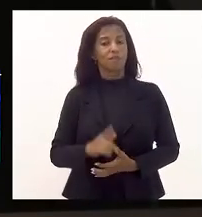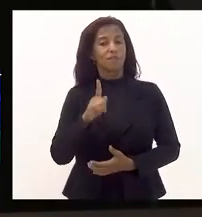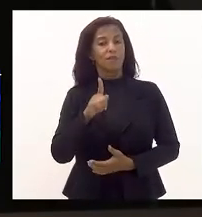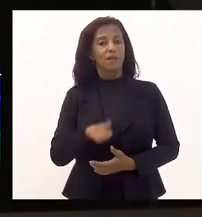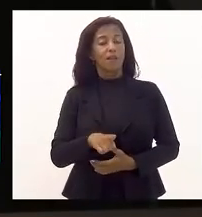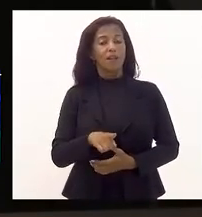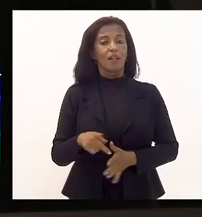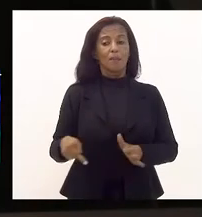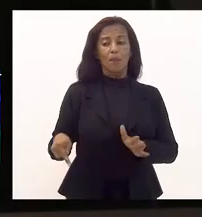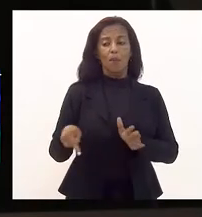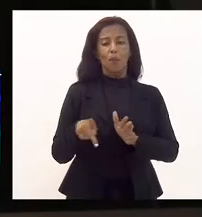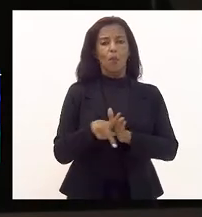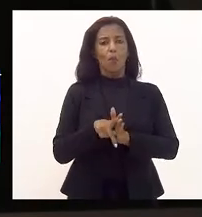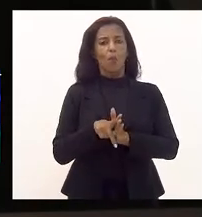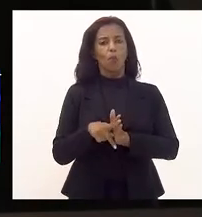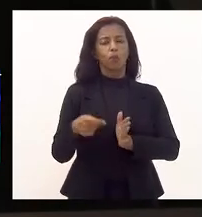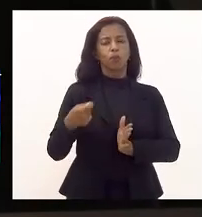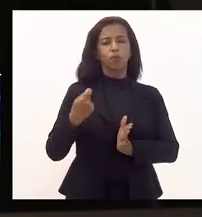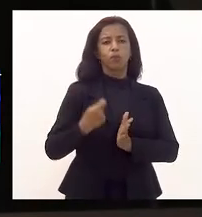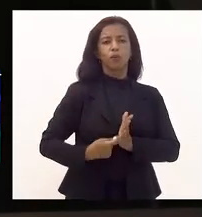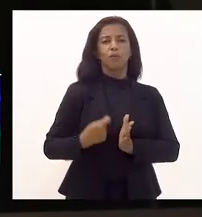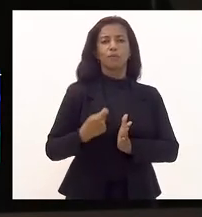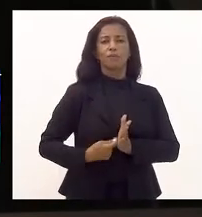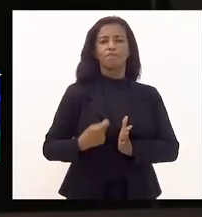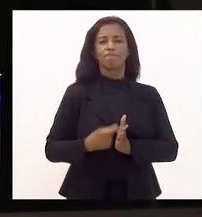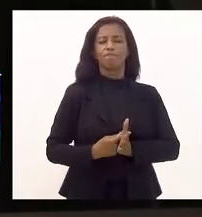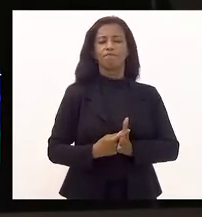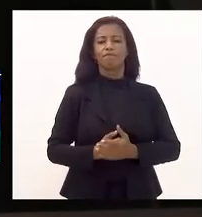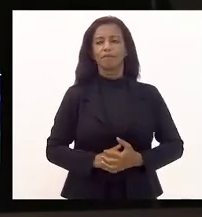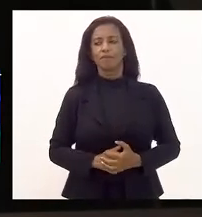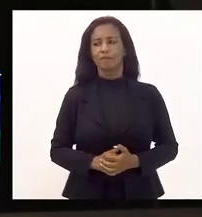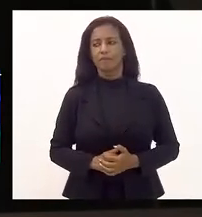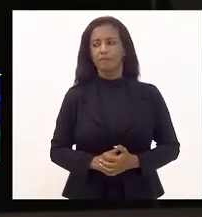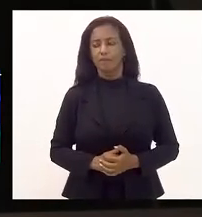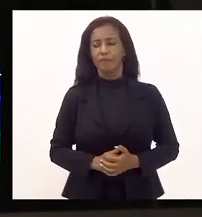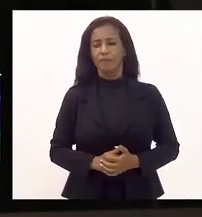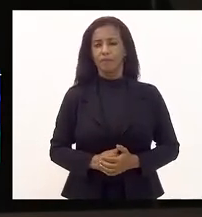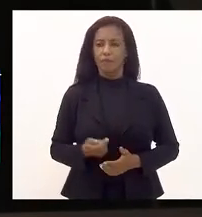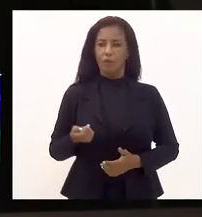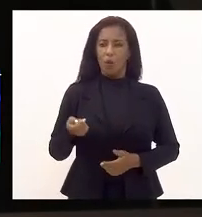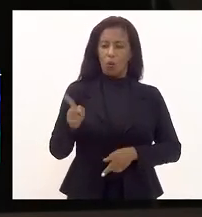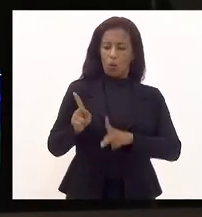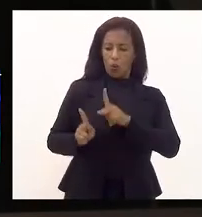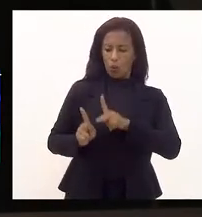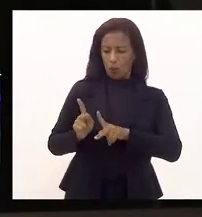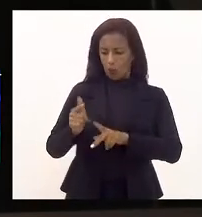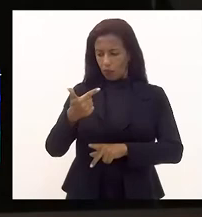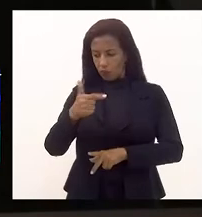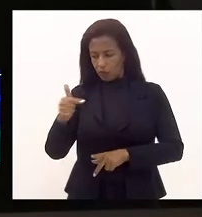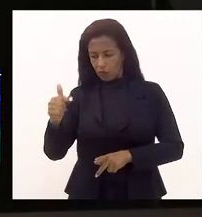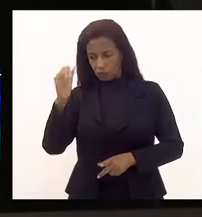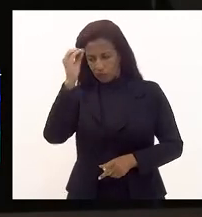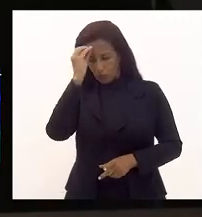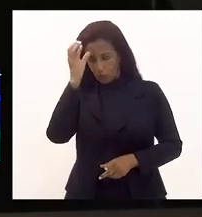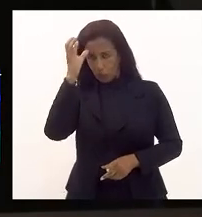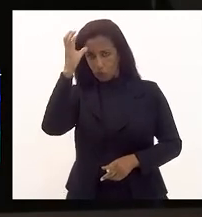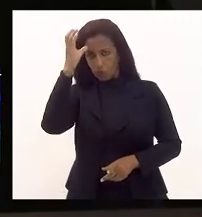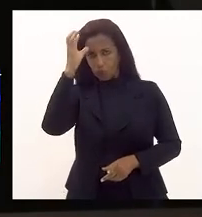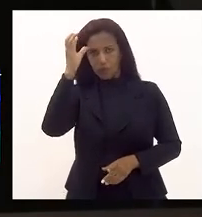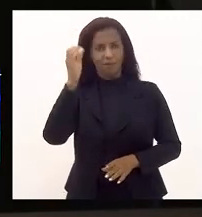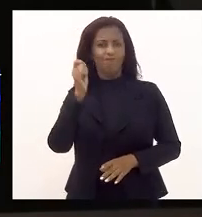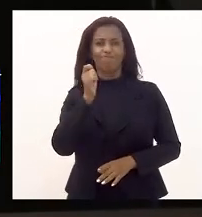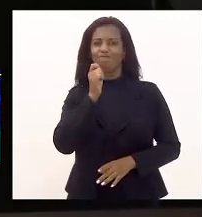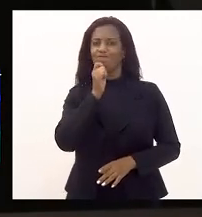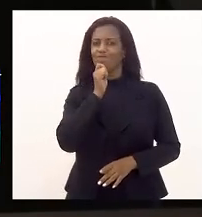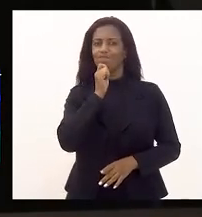instrumento de resistência. Um povo sem cultura não tem futuro.